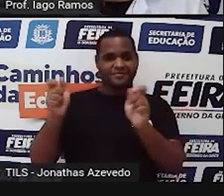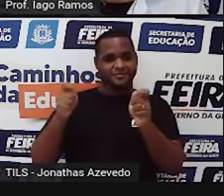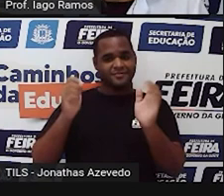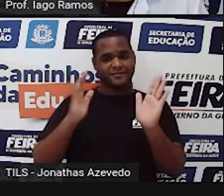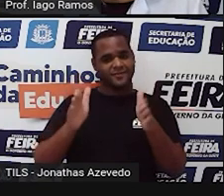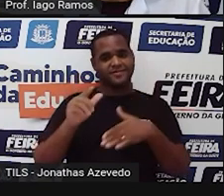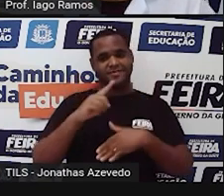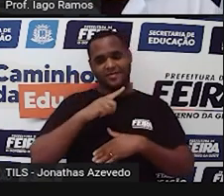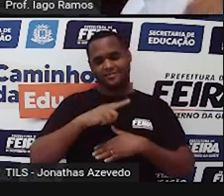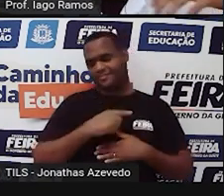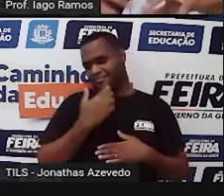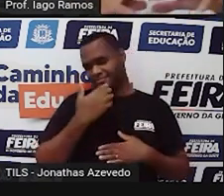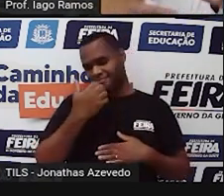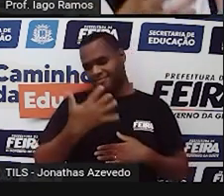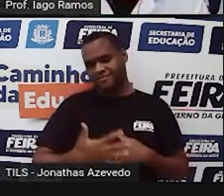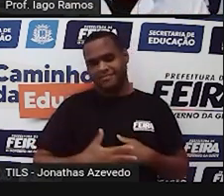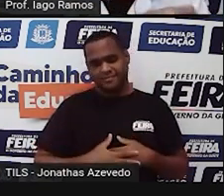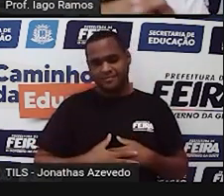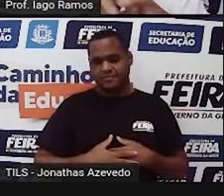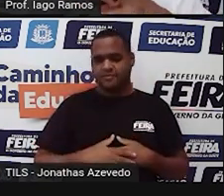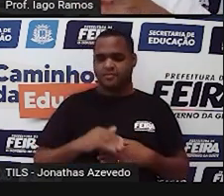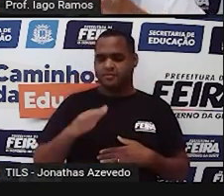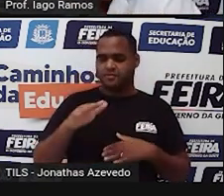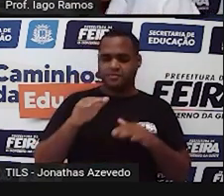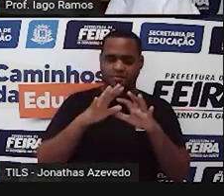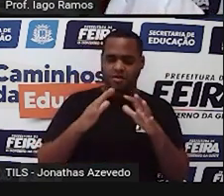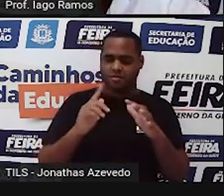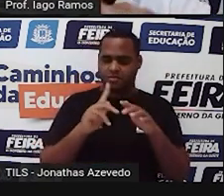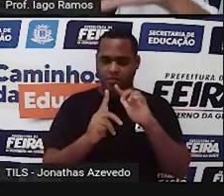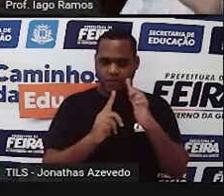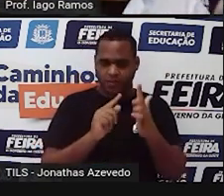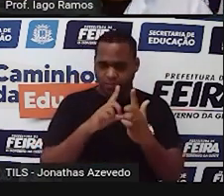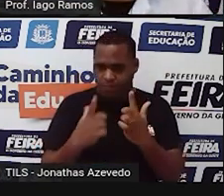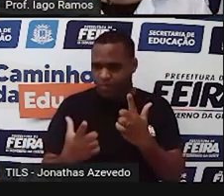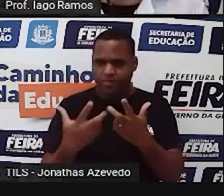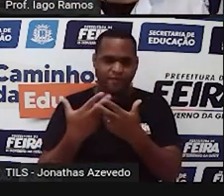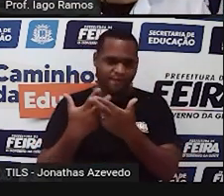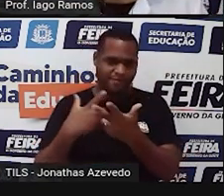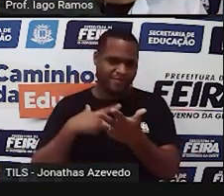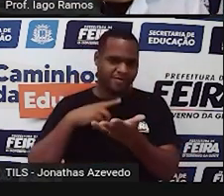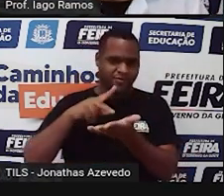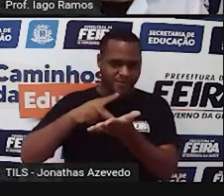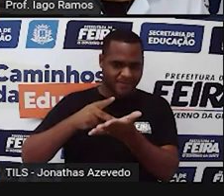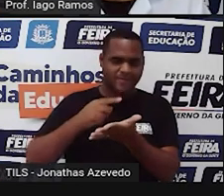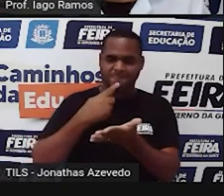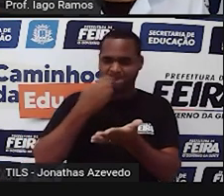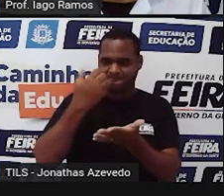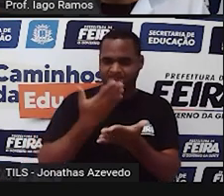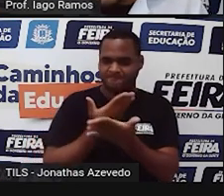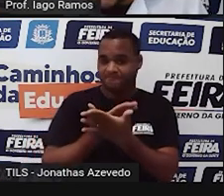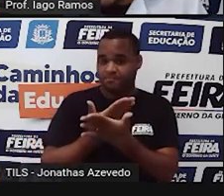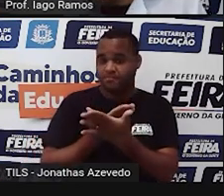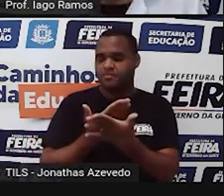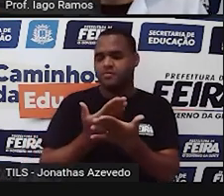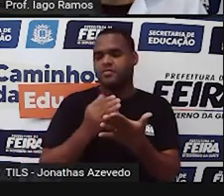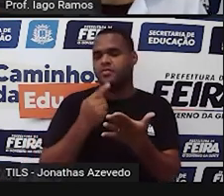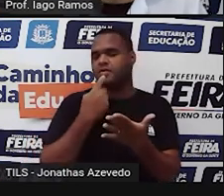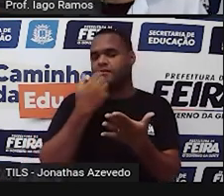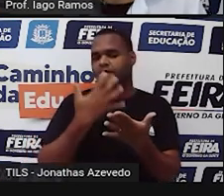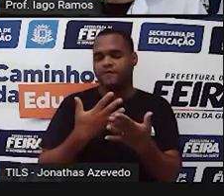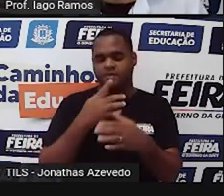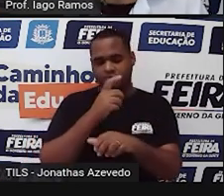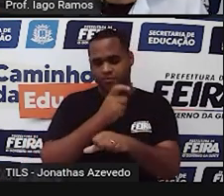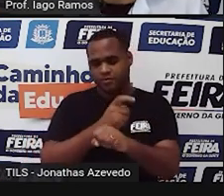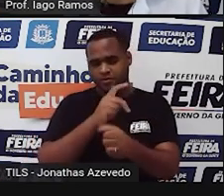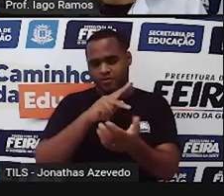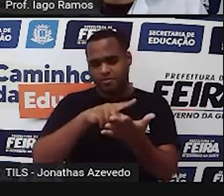geométricos, né? Corpos redondos, poliedros, toda aquela coisa. Quando a gente fala de sólidos